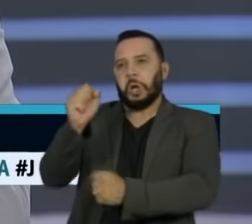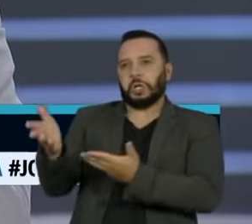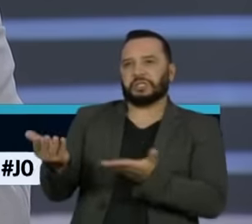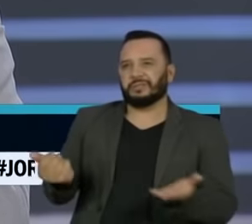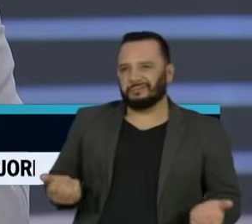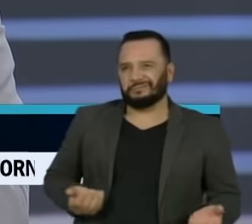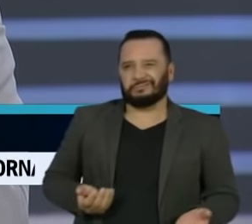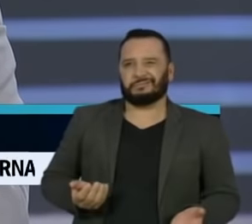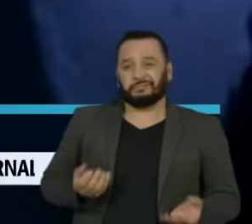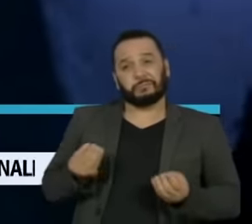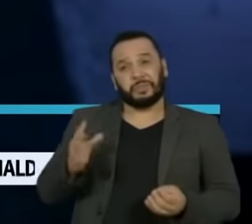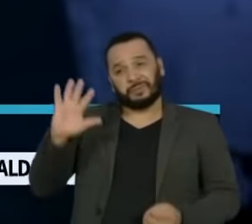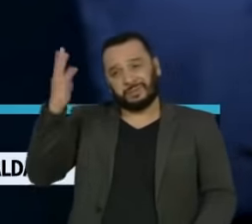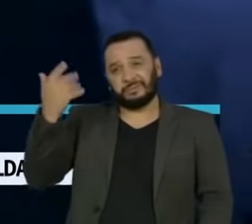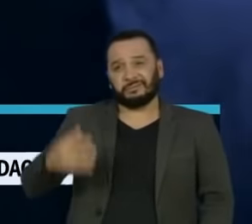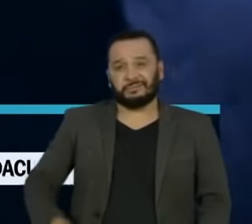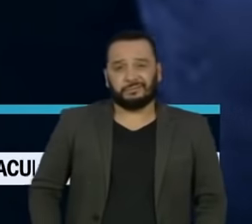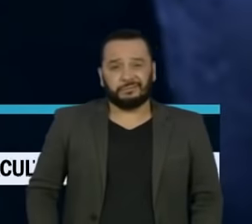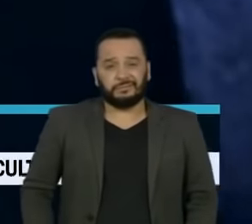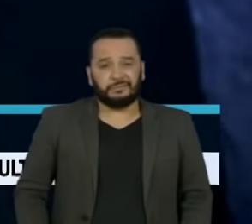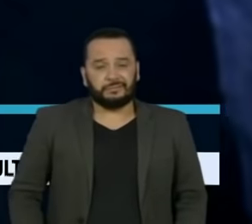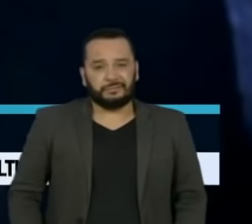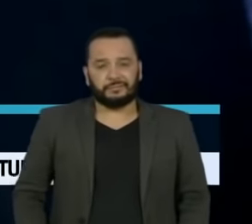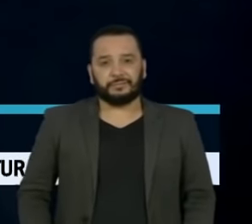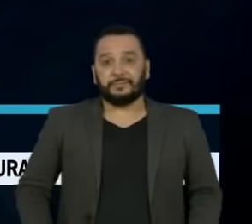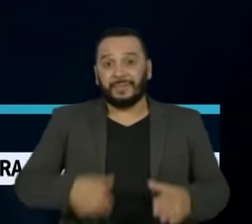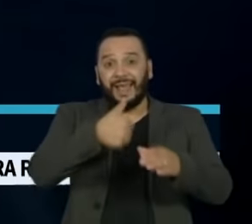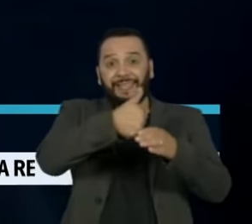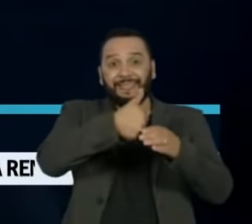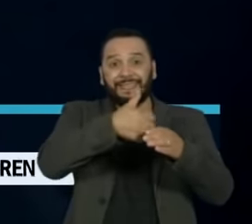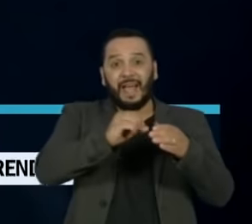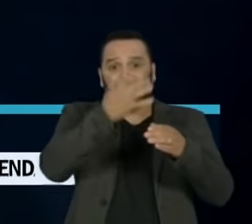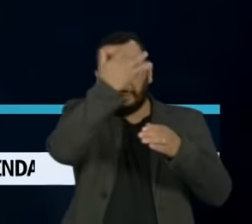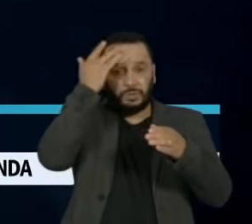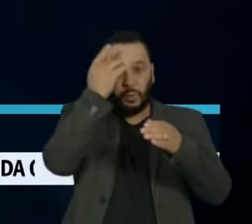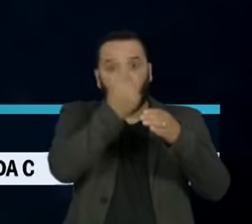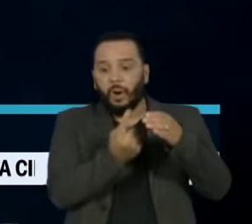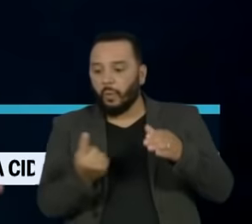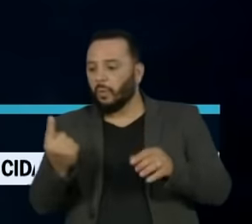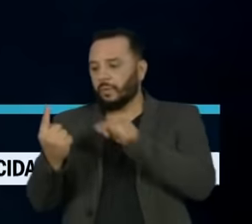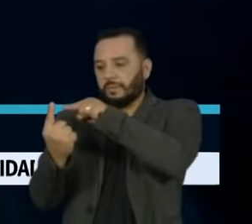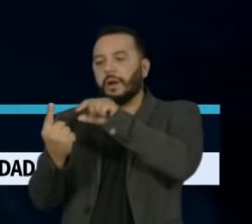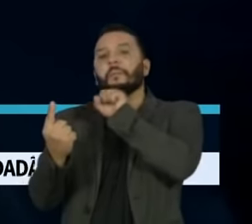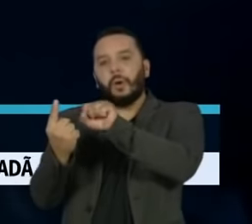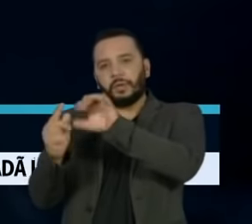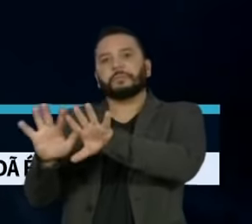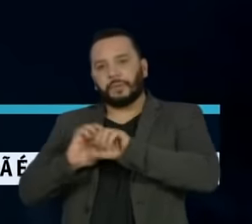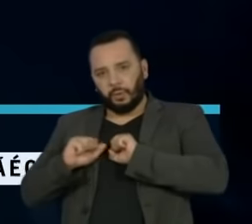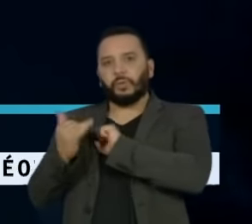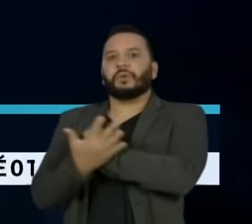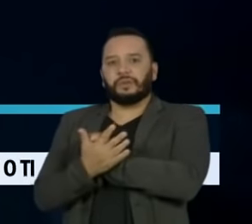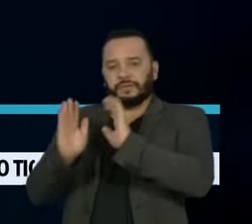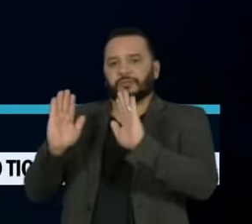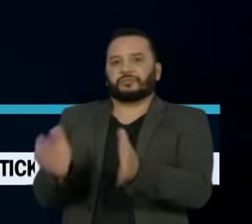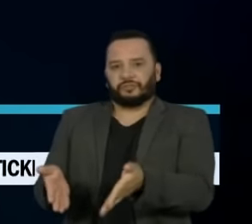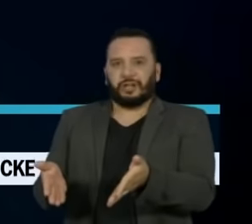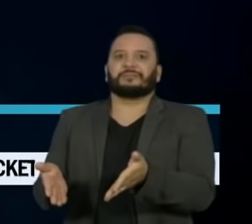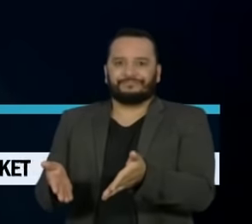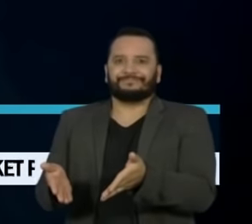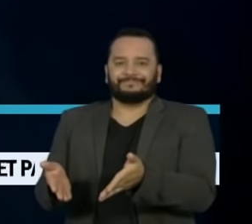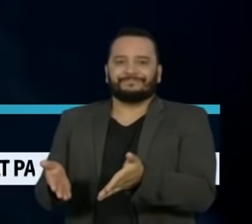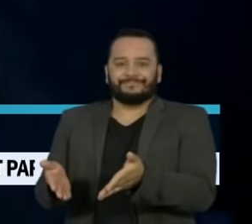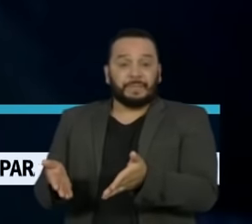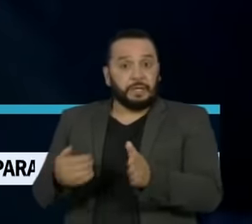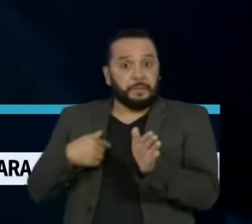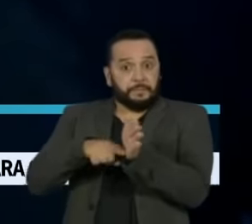para o eleitor. E uma em cada 10 pessoas em todo o planeta pode já ter sido infectada pela Covid-19.